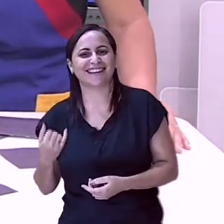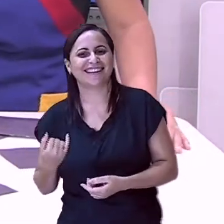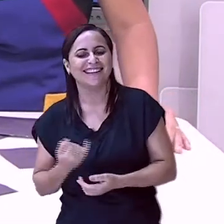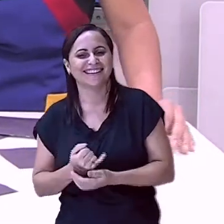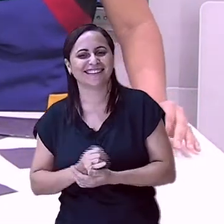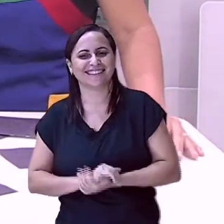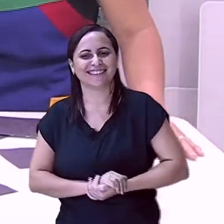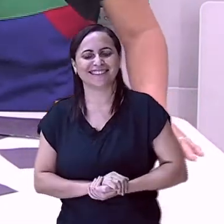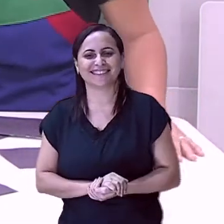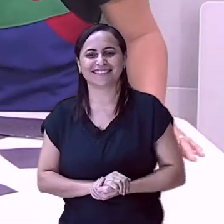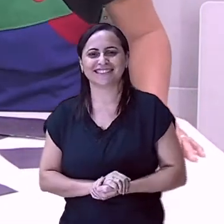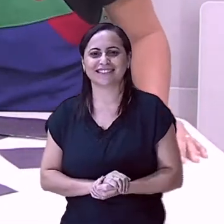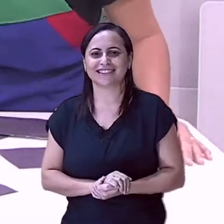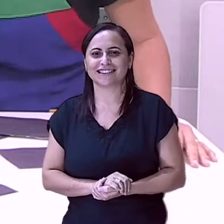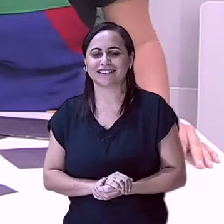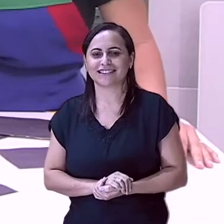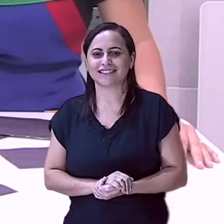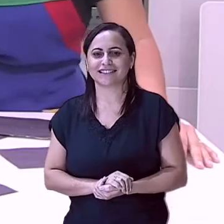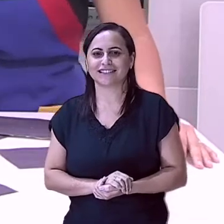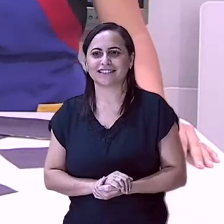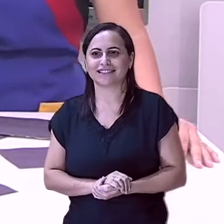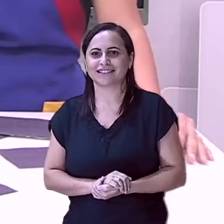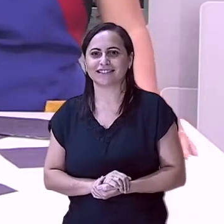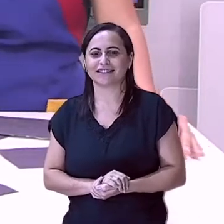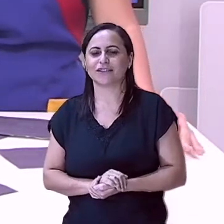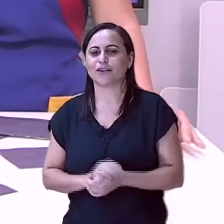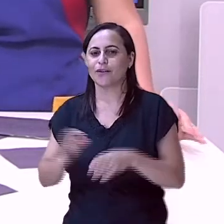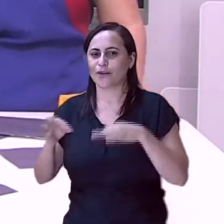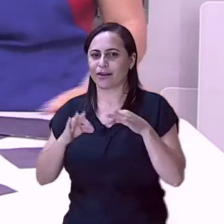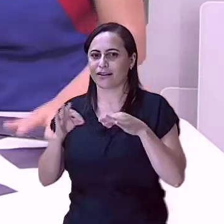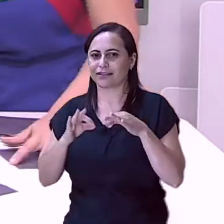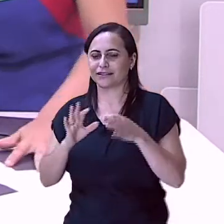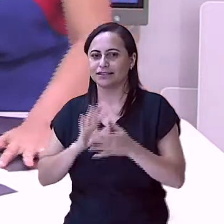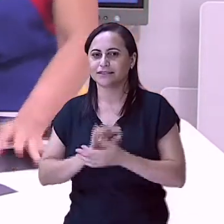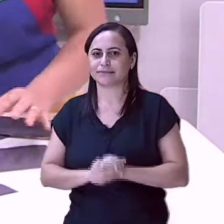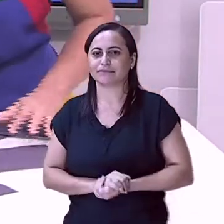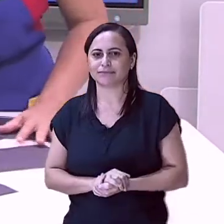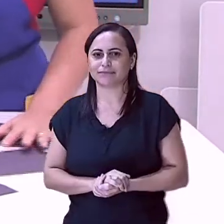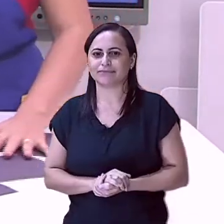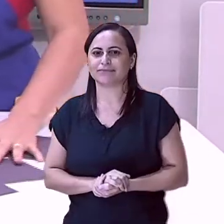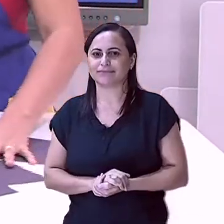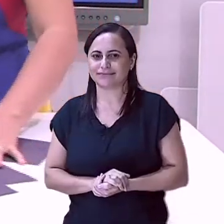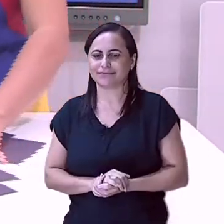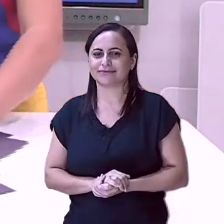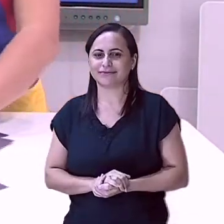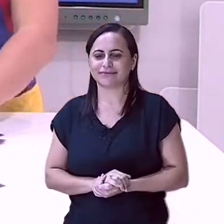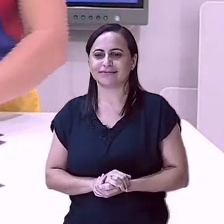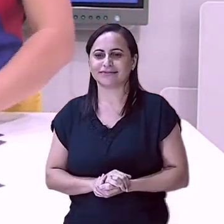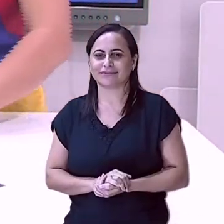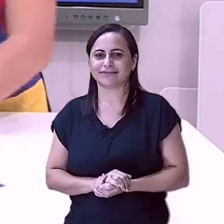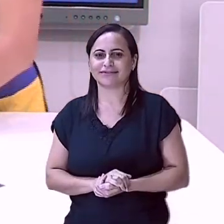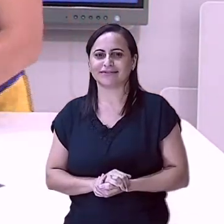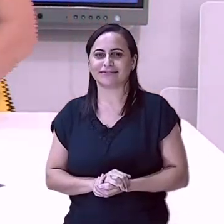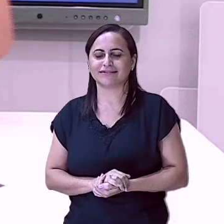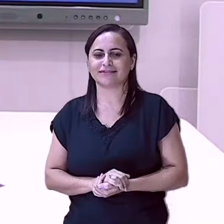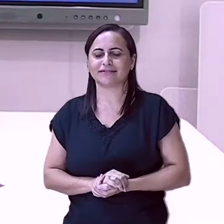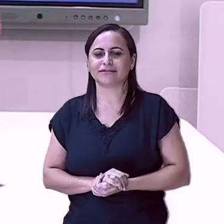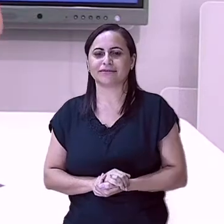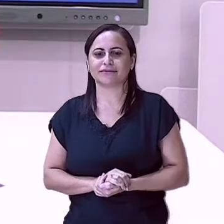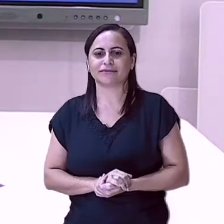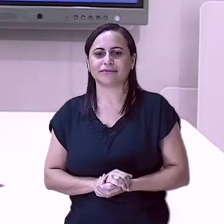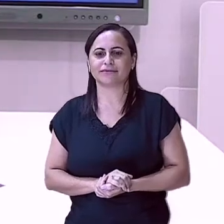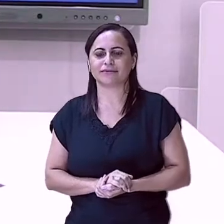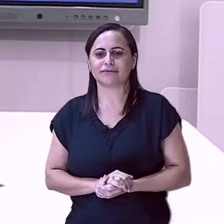Tá, peraí, professora Luciene. Vou colocar isso aqui no chão. Depois eu vou. melhorar. Tá muito bonito, não tá, crianças? Agora melhorou.